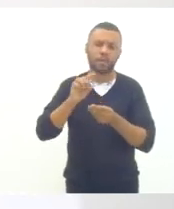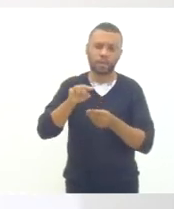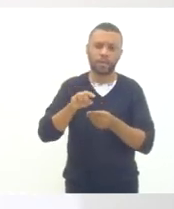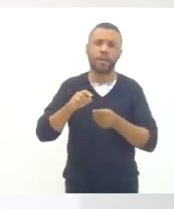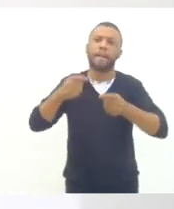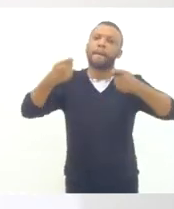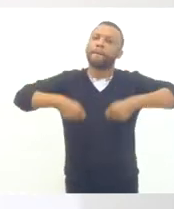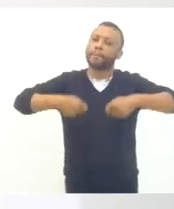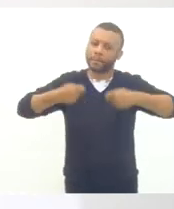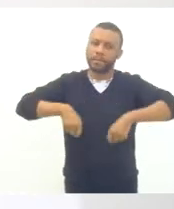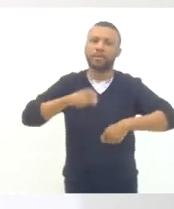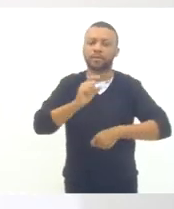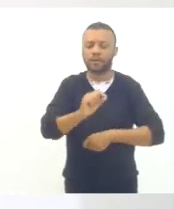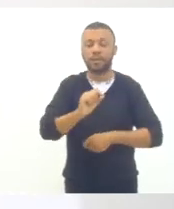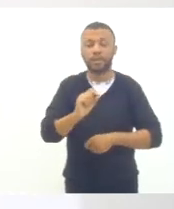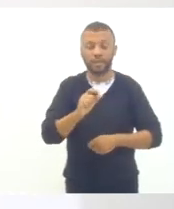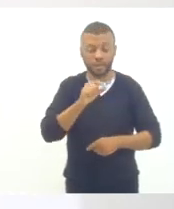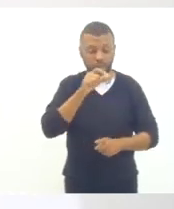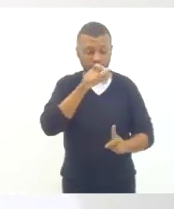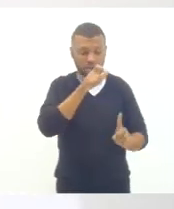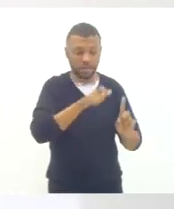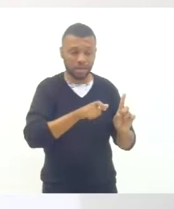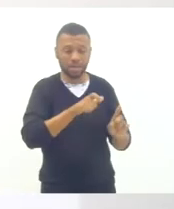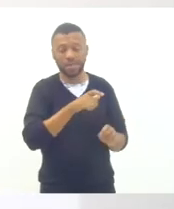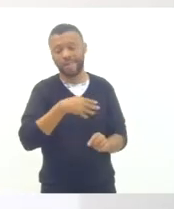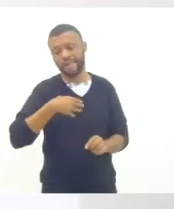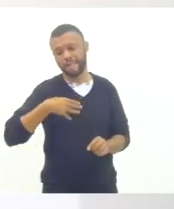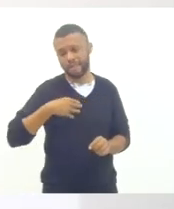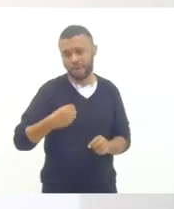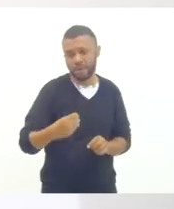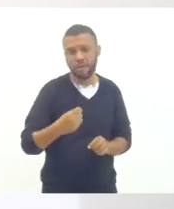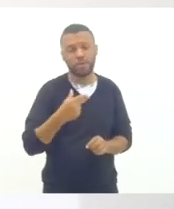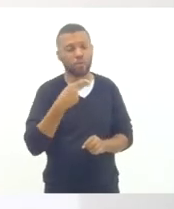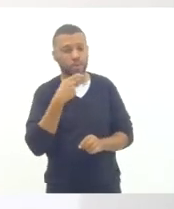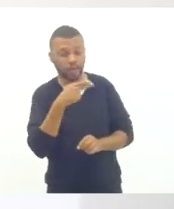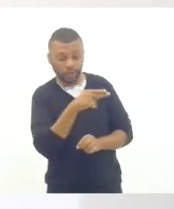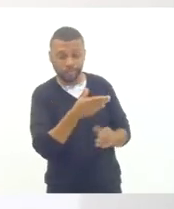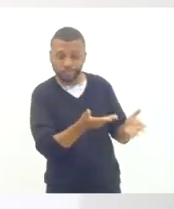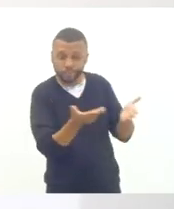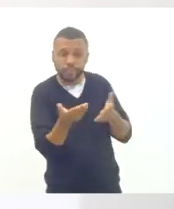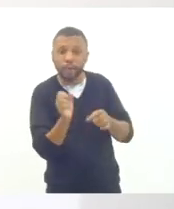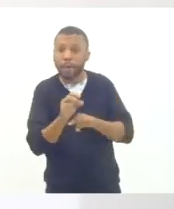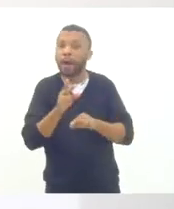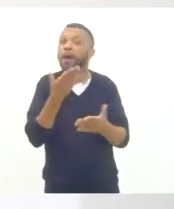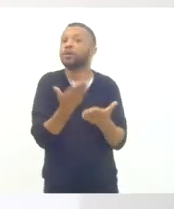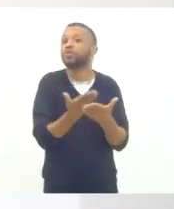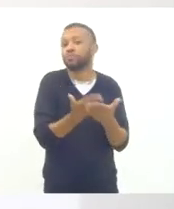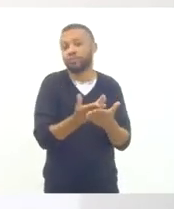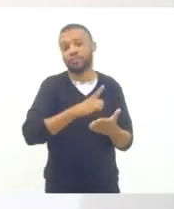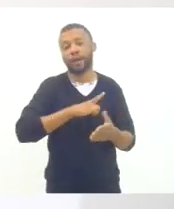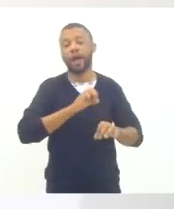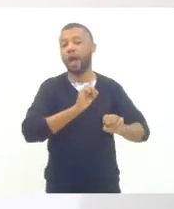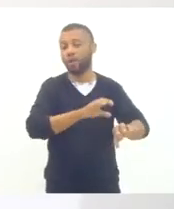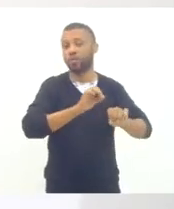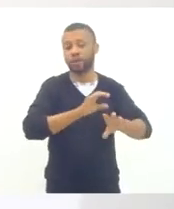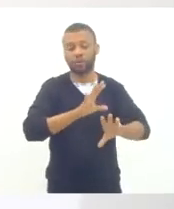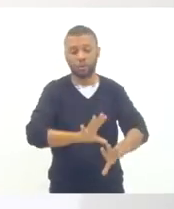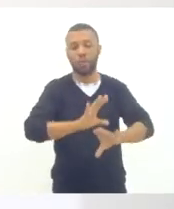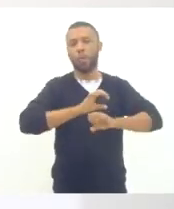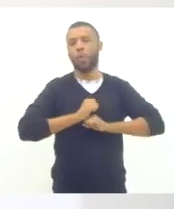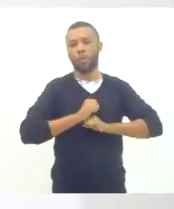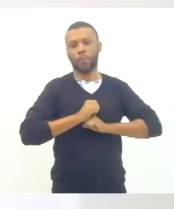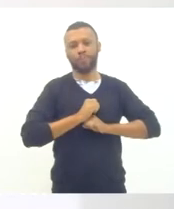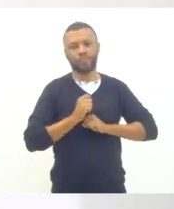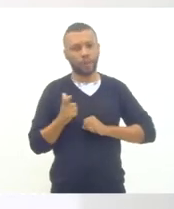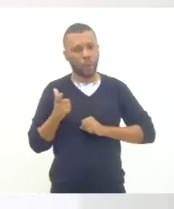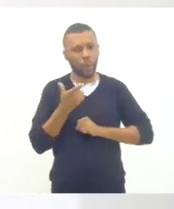que essa criança, esse filho, esse neto, estude. Porque, se ele tiver educação, ele com certeza vai fazer